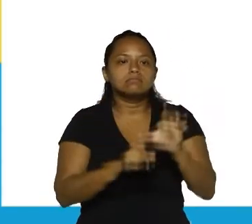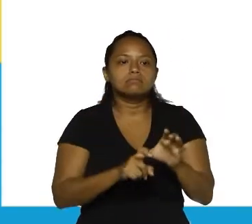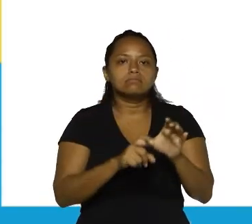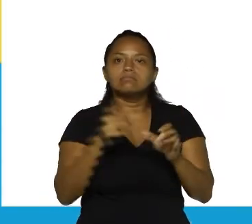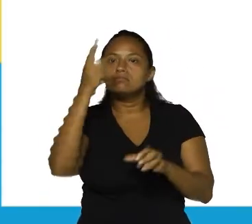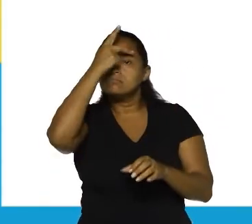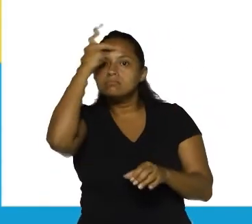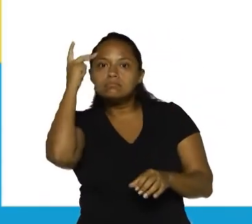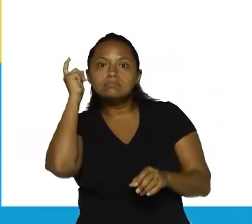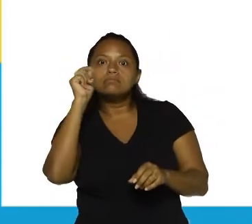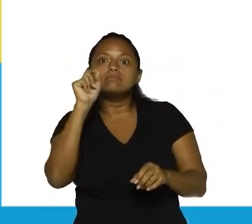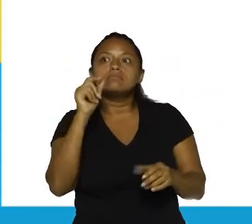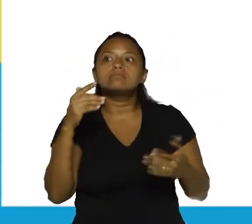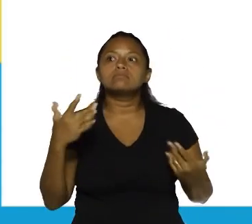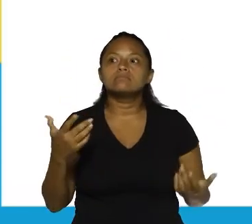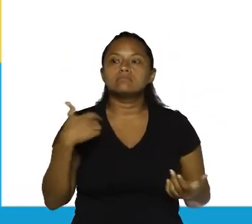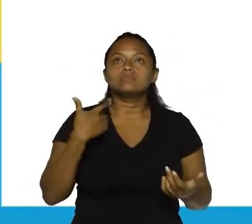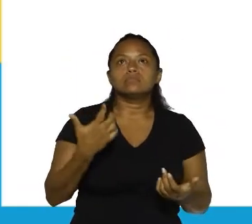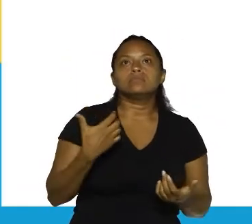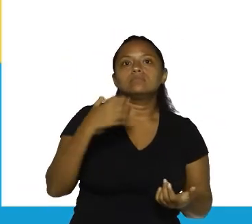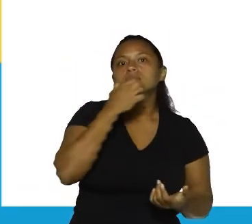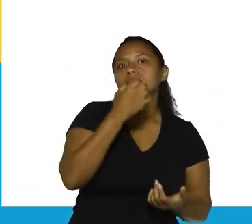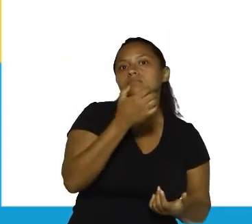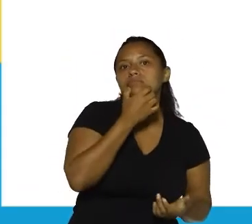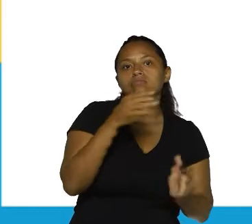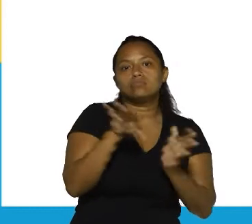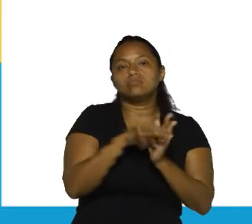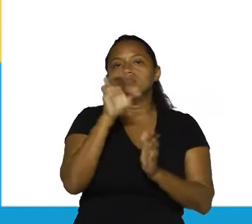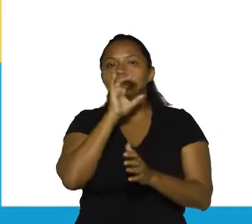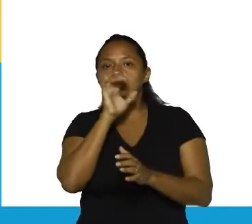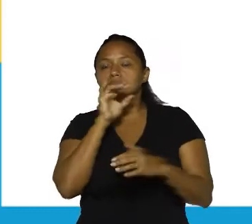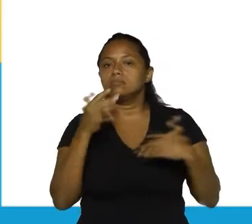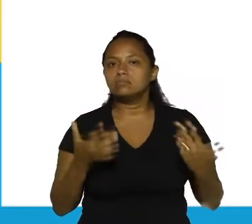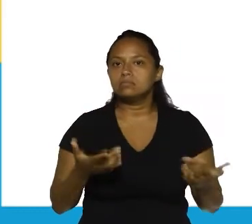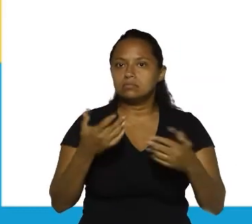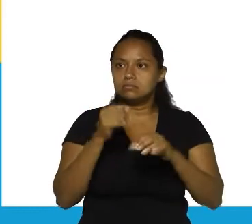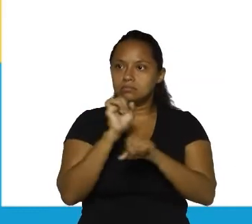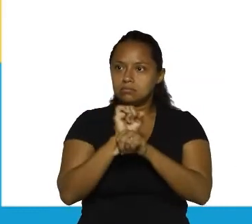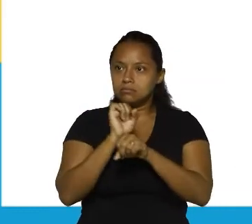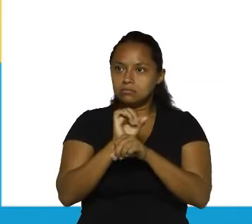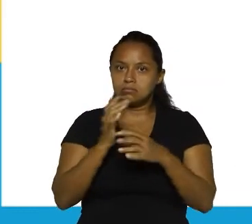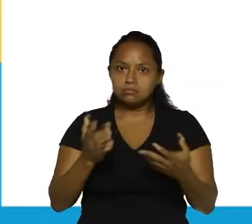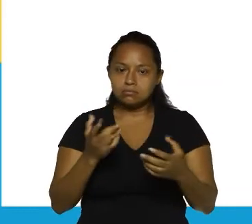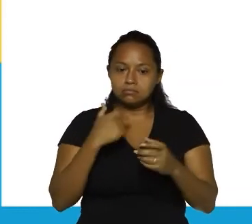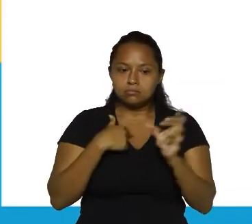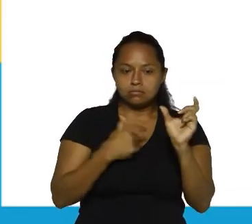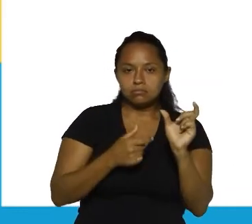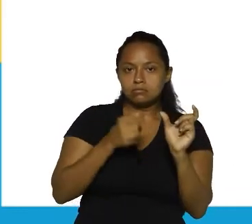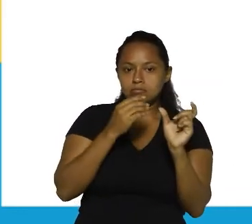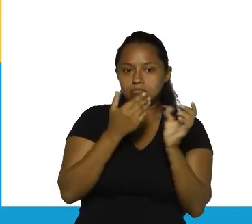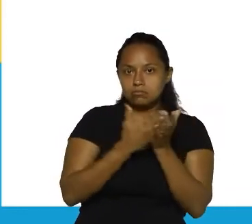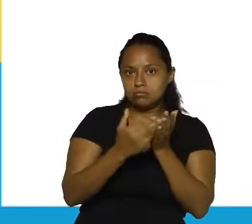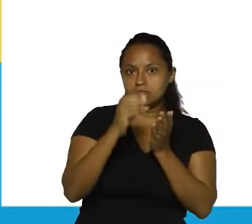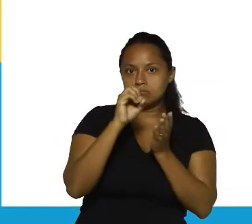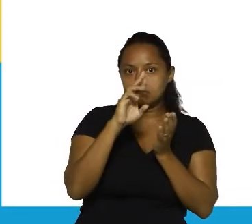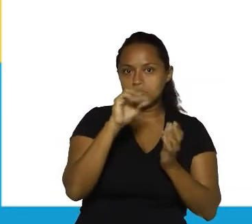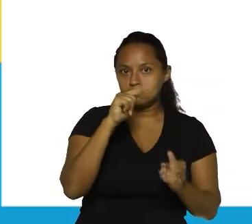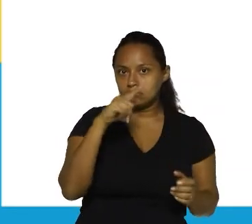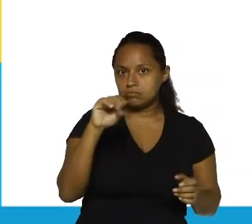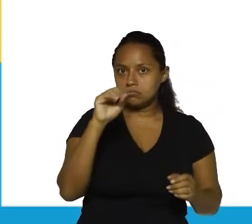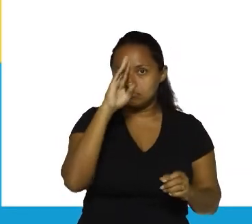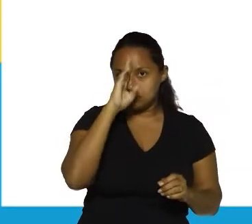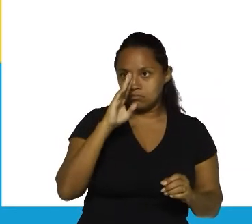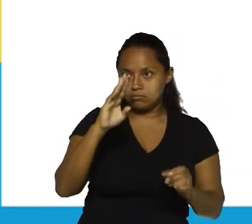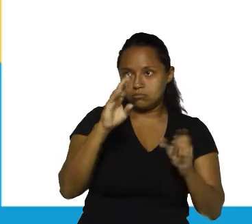de alguém, não é isso? Então, eu quero que o Natal chegue logo. Então, aqui nós temos oração principal, que vai